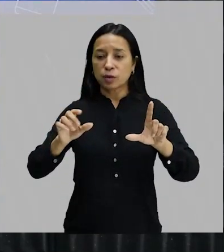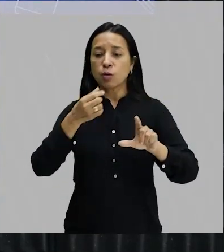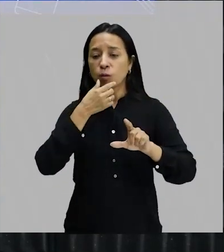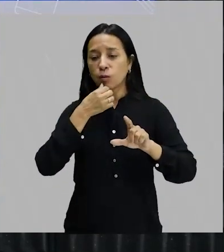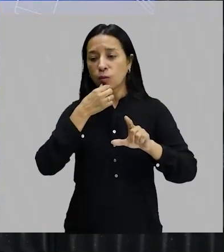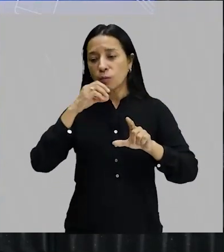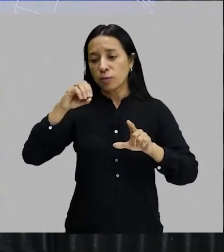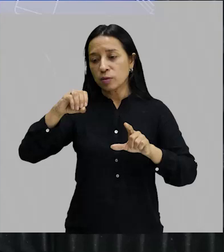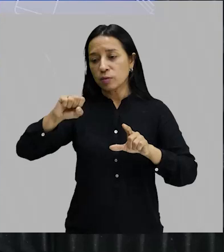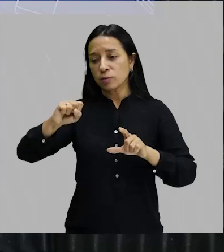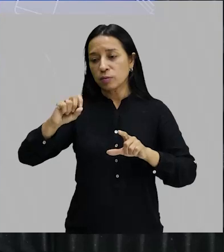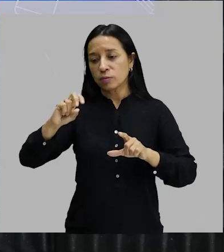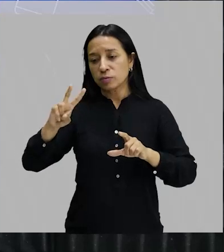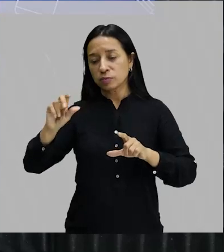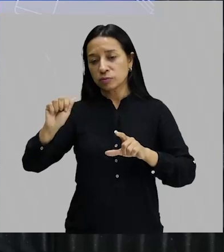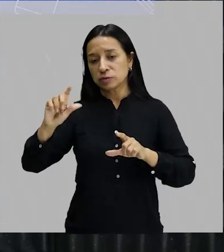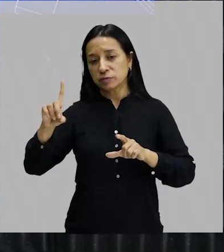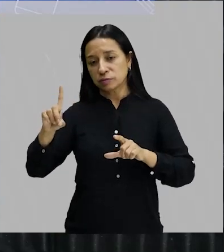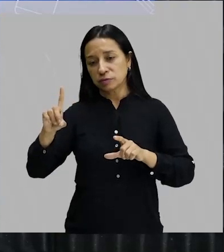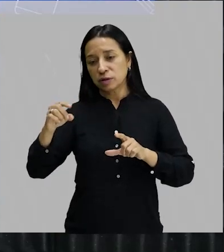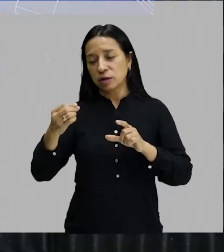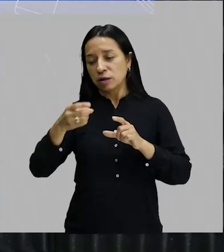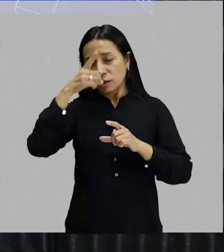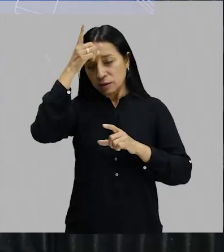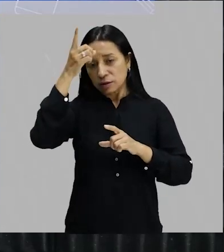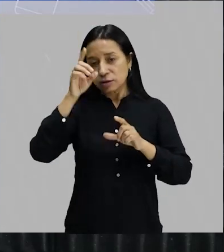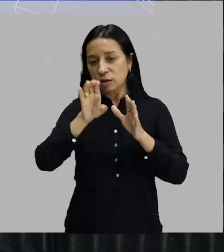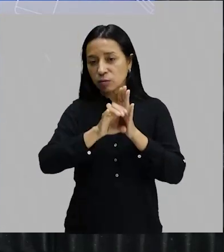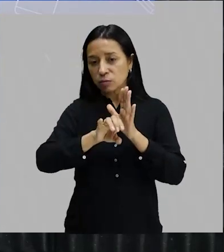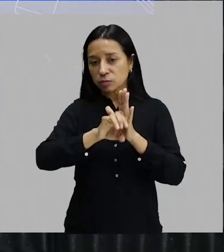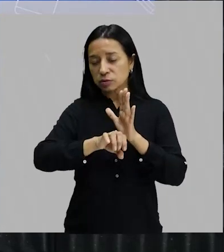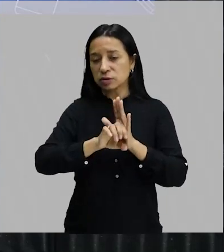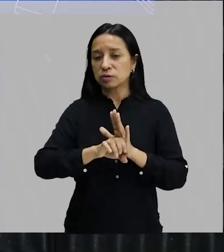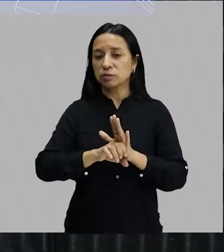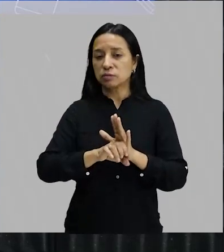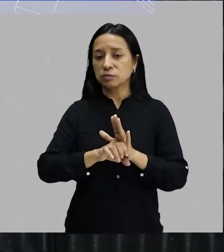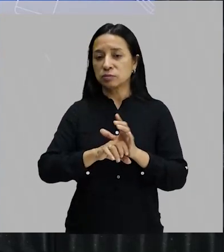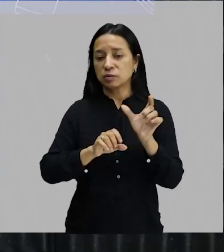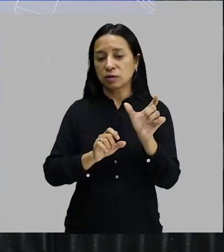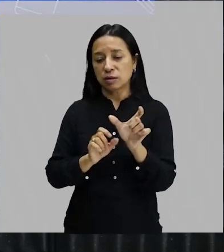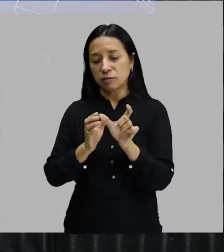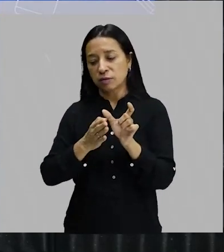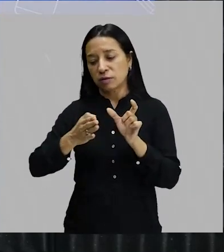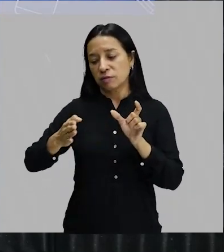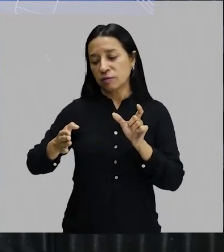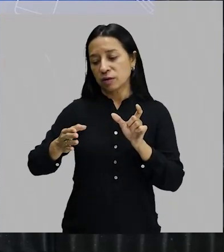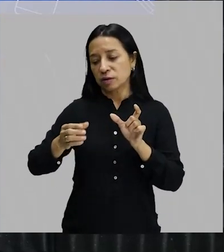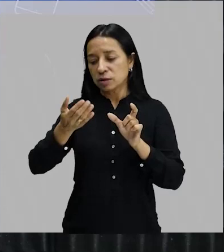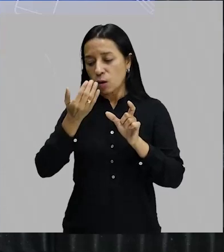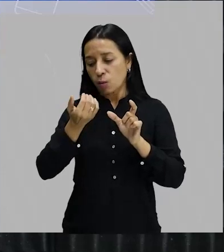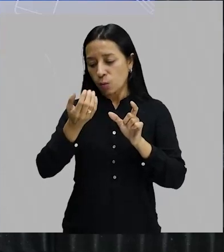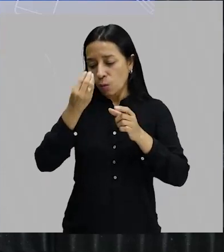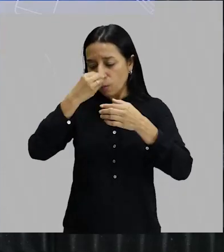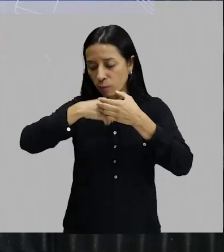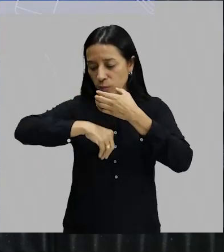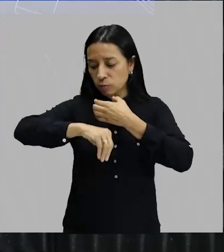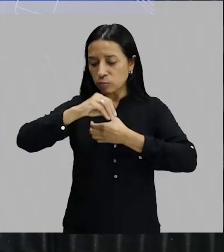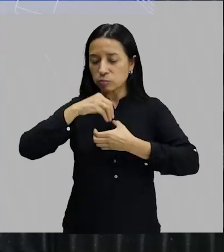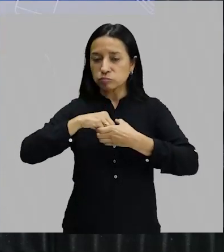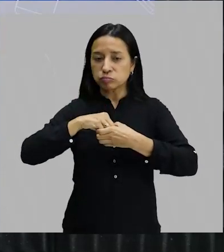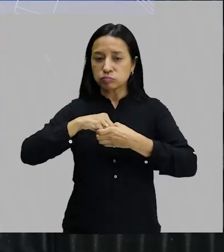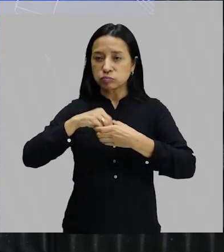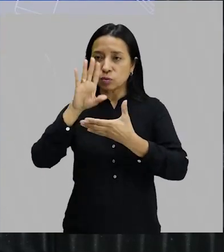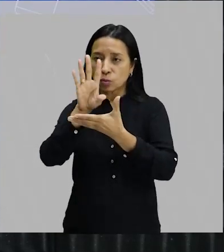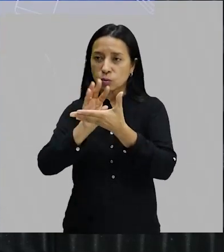conceito e ele diz que a fase do antropofagismo é quando você come, mastiga, digere os estilos europeus,